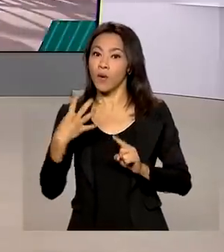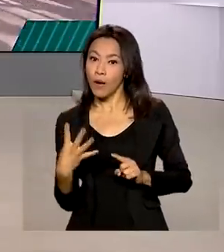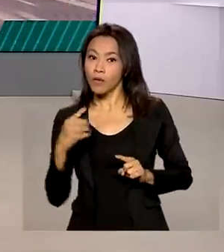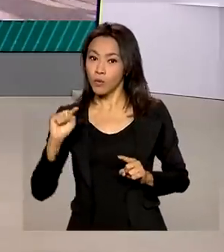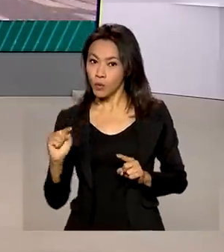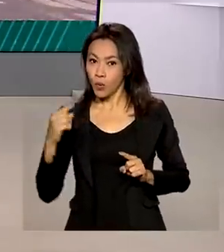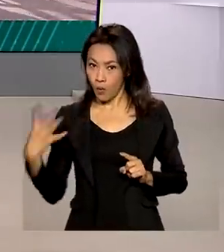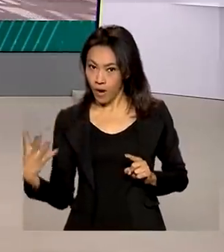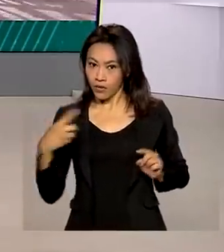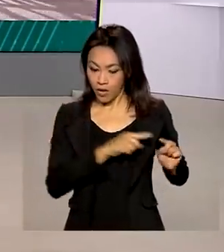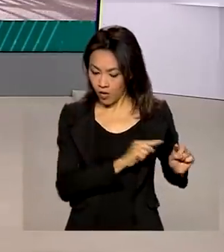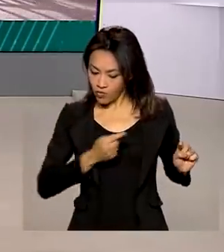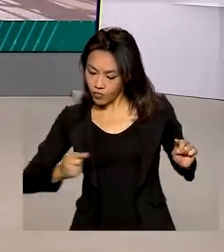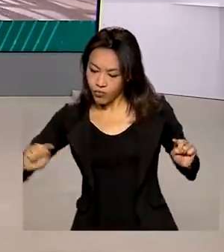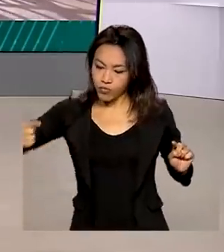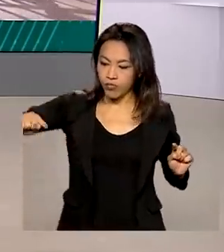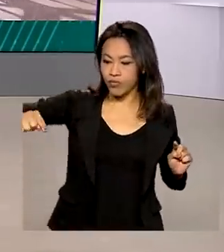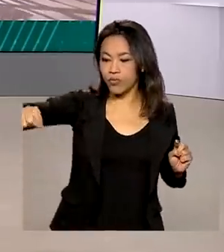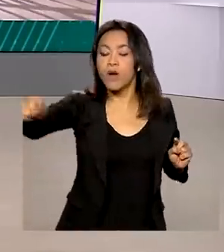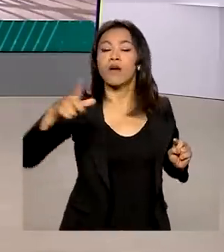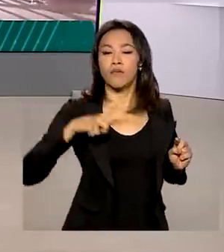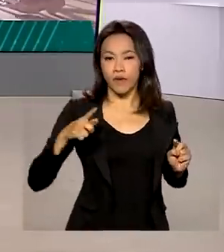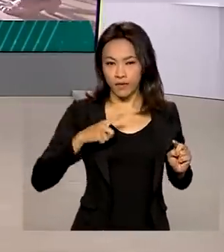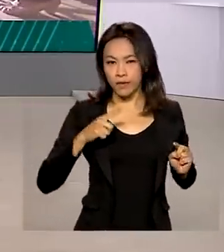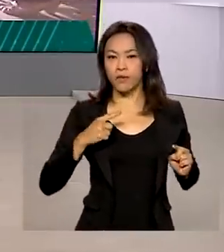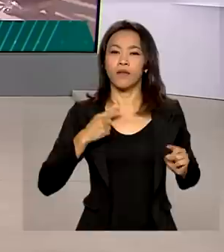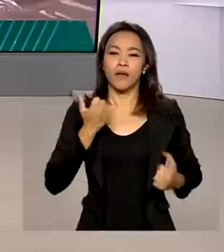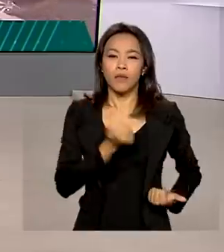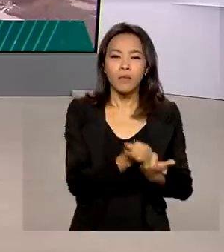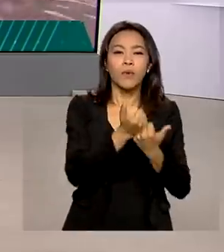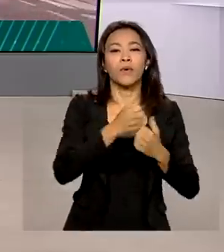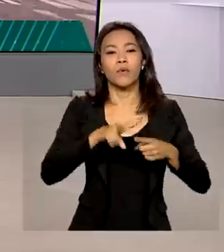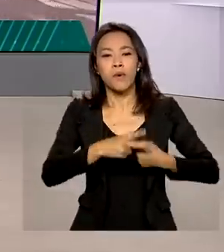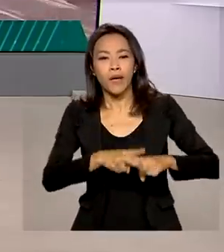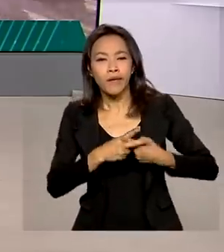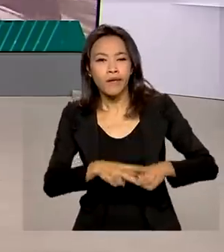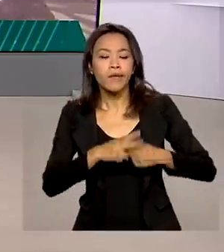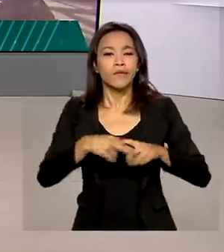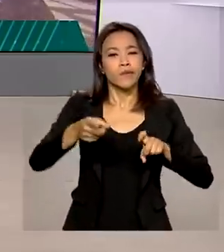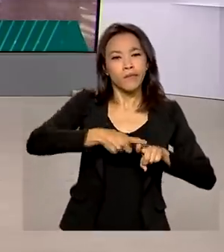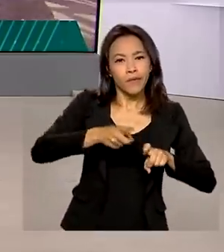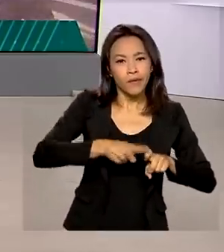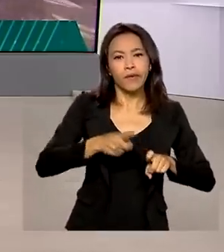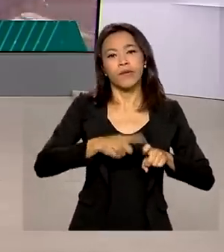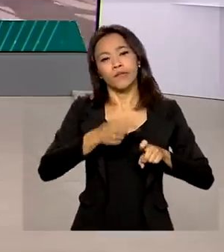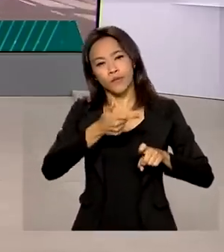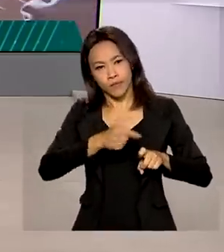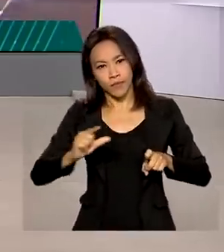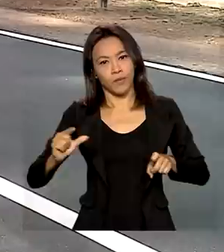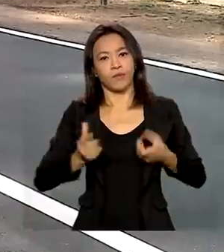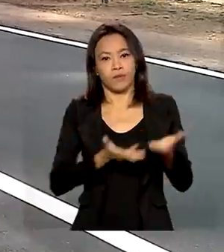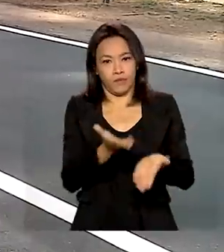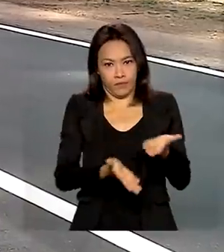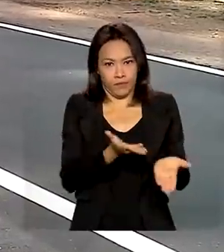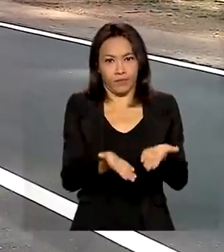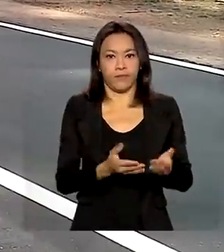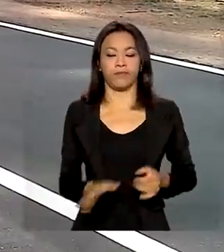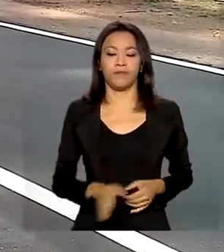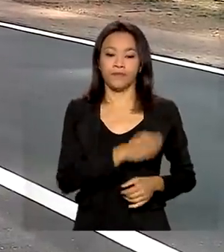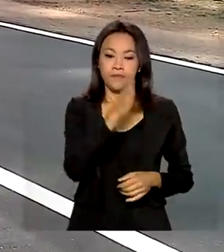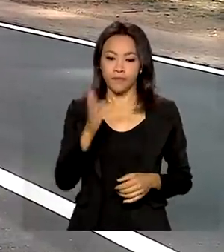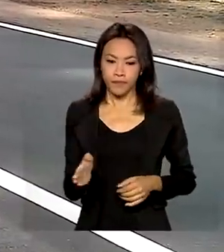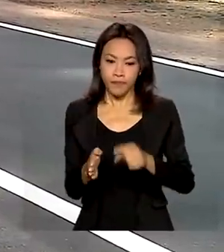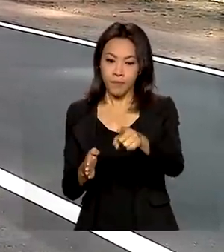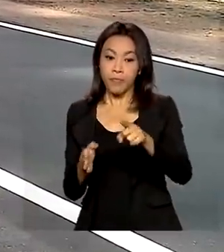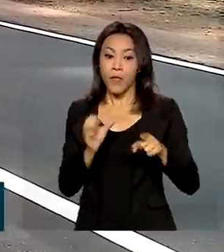agronegócio na região, vão contar com socorro médico, mecânico e inspeção de tráfego por viaturas. Ao longo